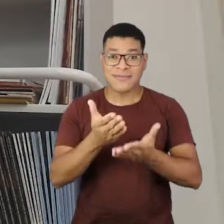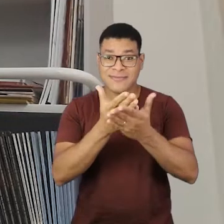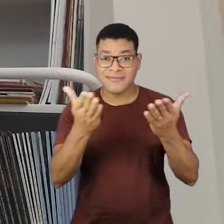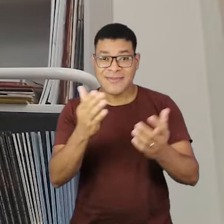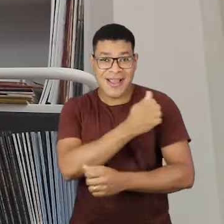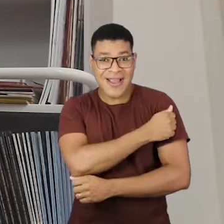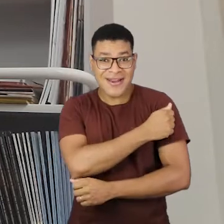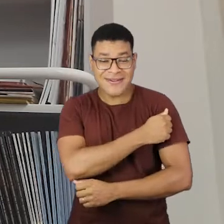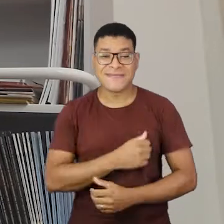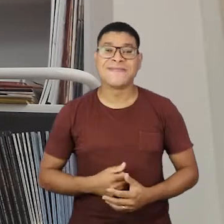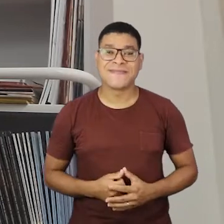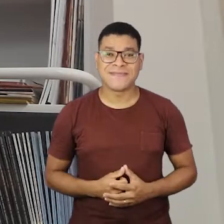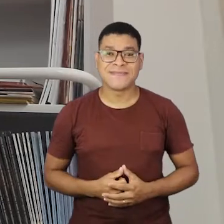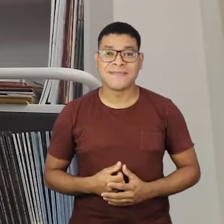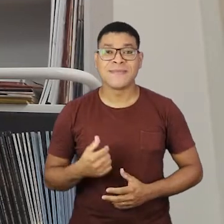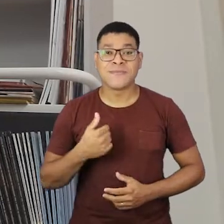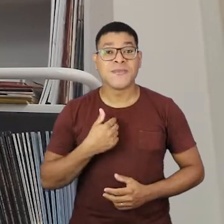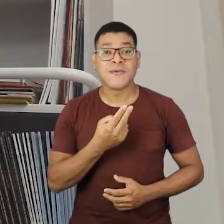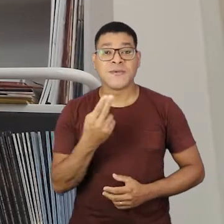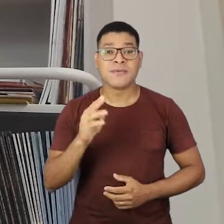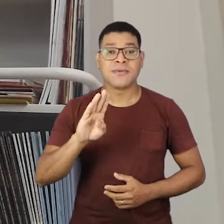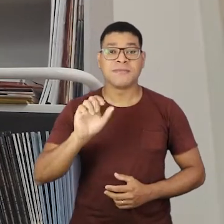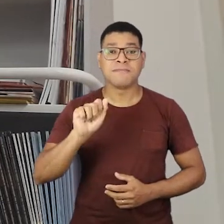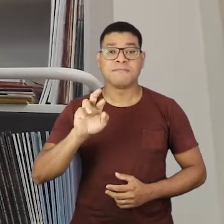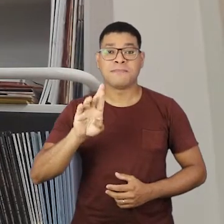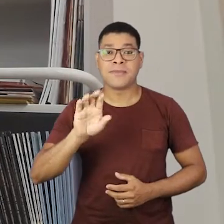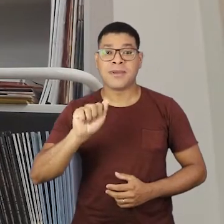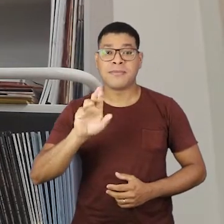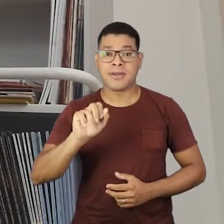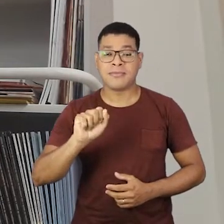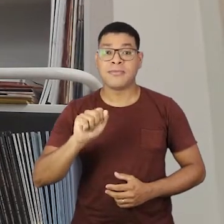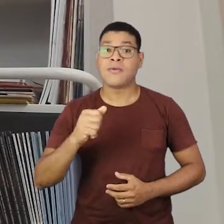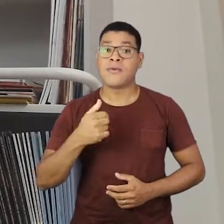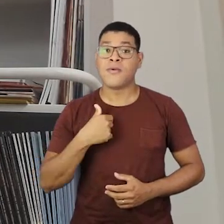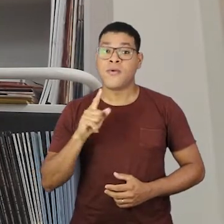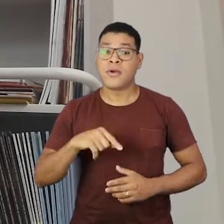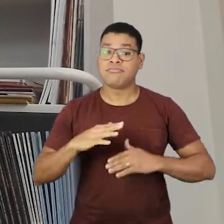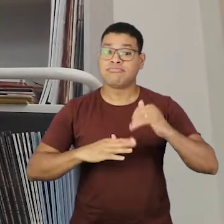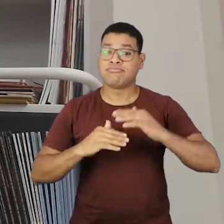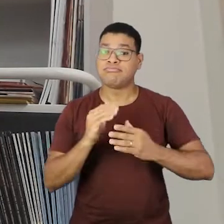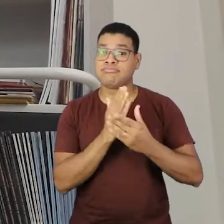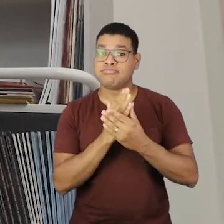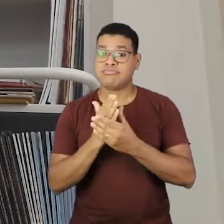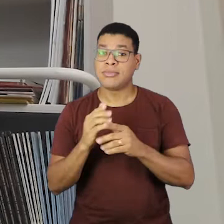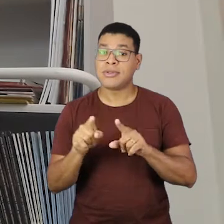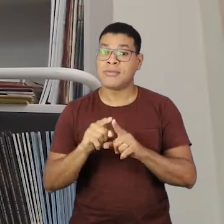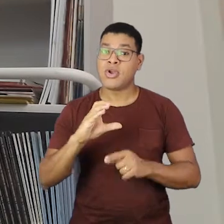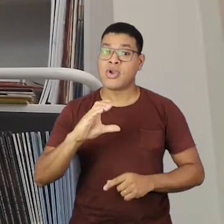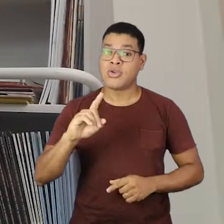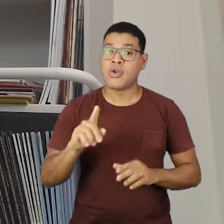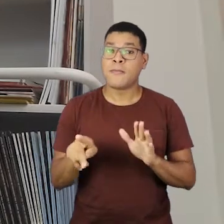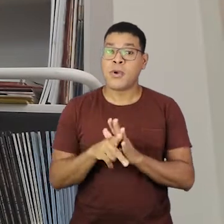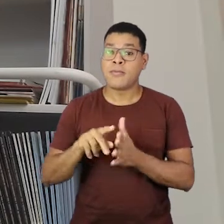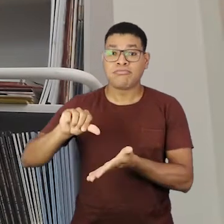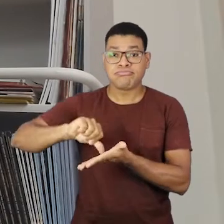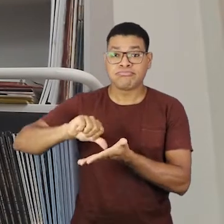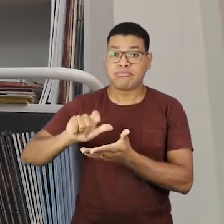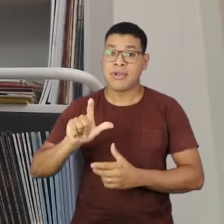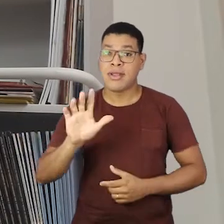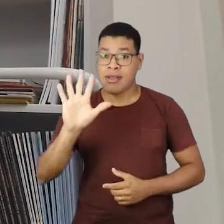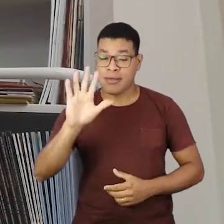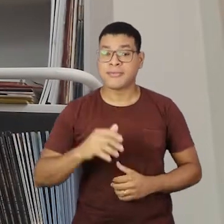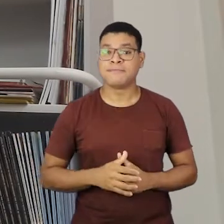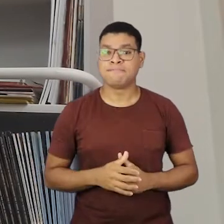Olá, Carlos! Eu me chamo Bárbara, sou bibliotecária e coordenadora da Biblioteca do